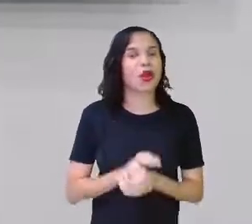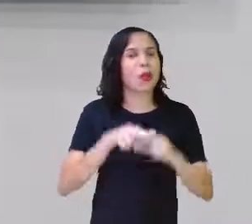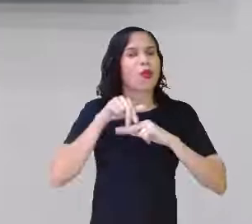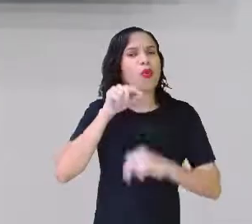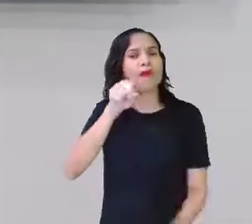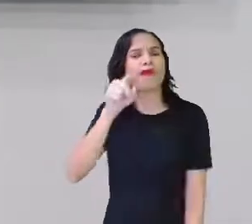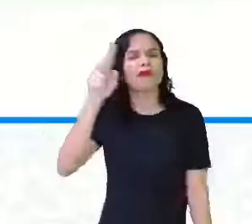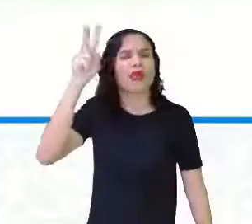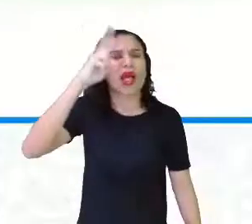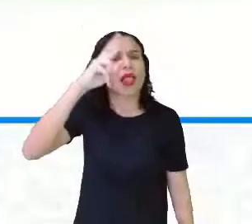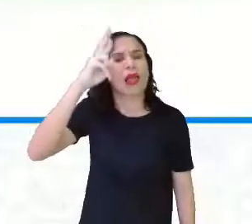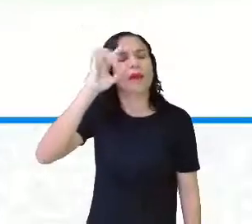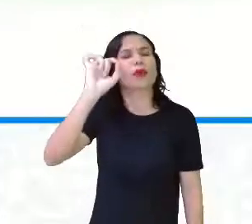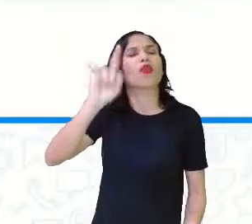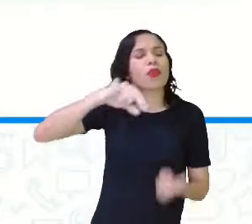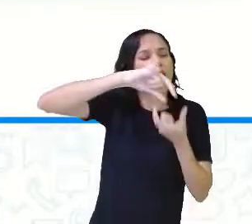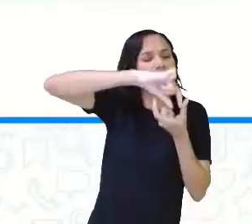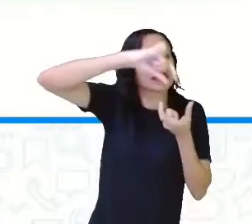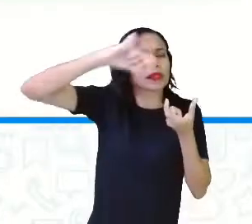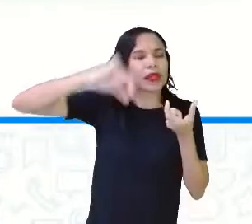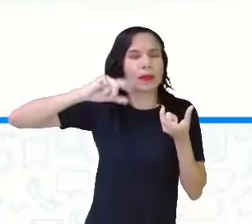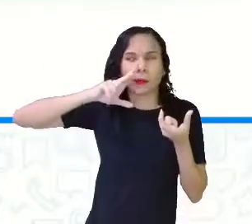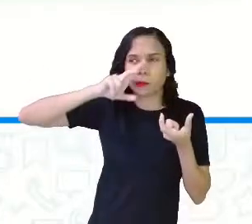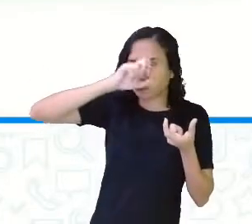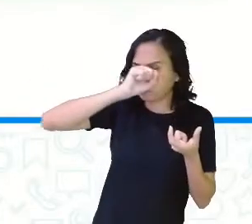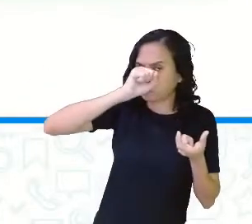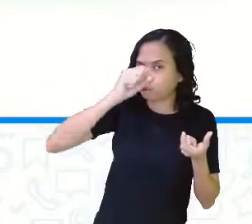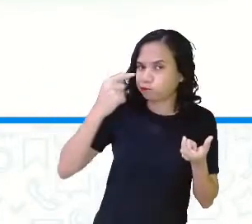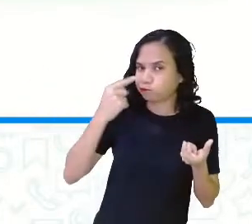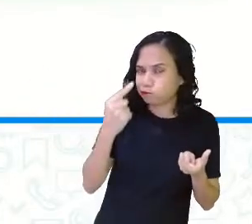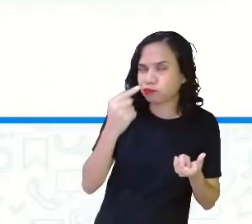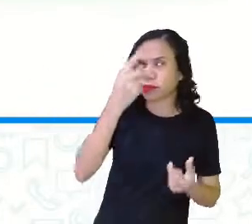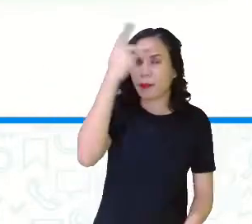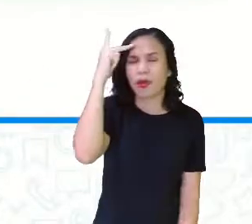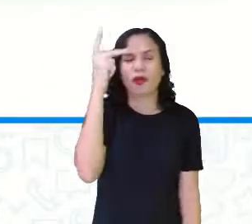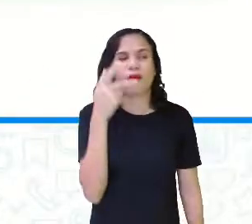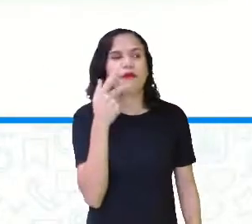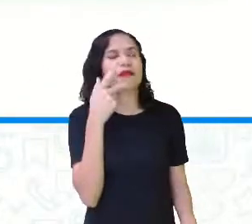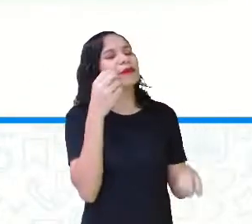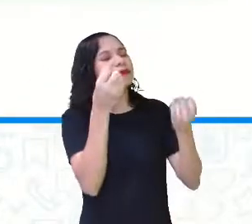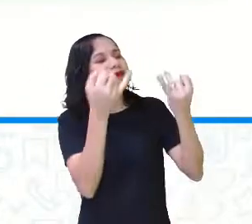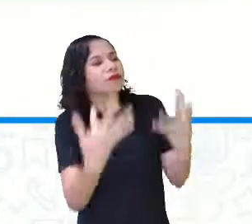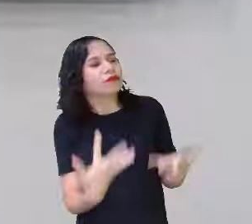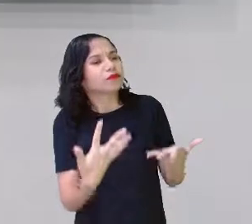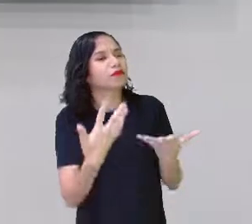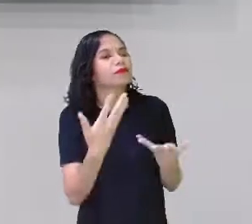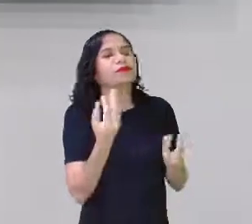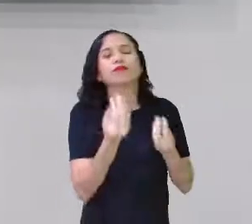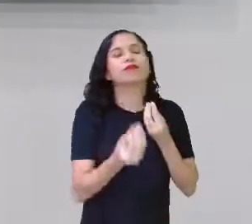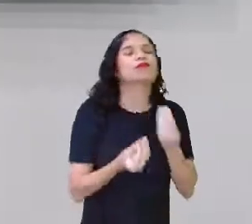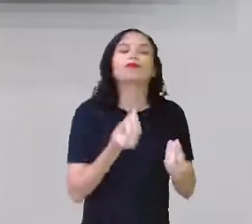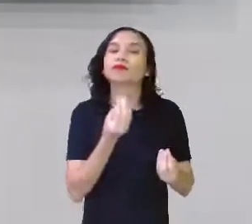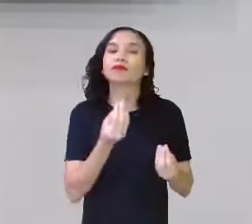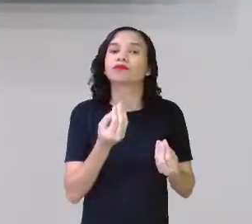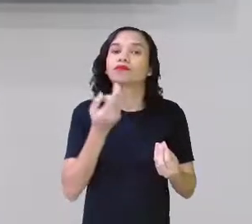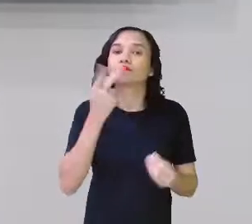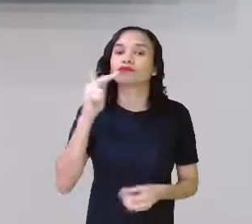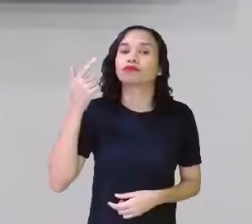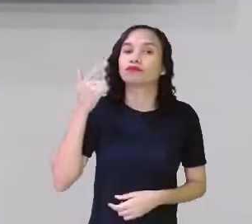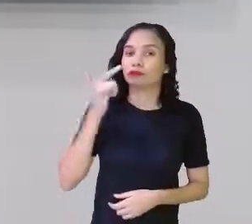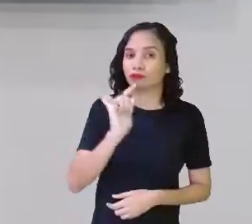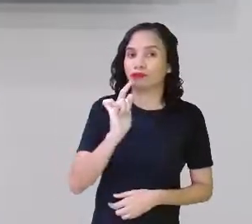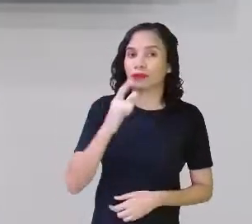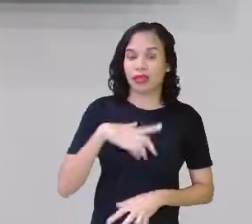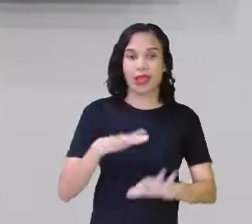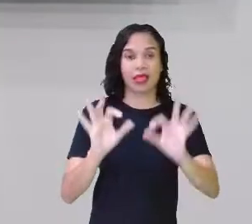você lembra o que é sílaba tônica? Se alguém pedir para você explicar com suas palavras, você vai conseguir?